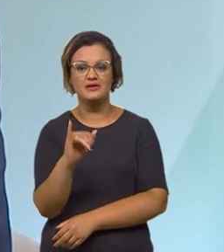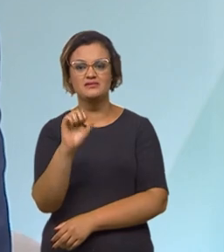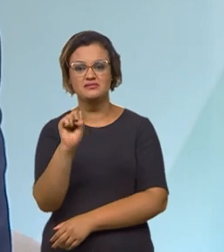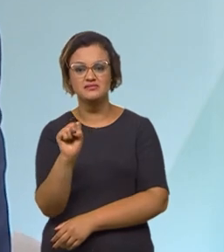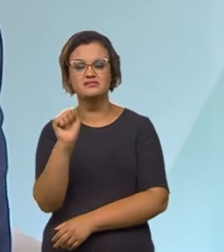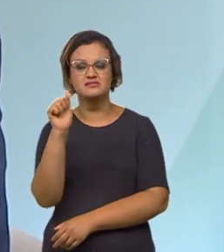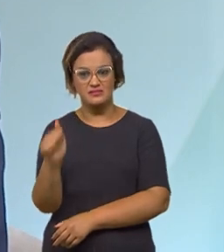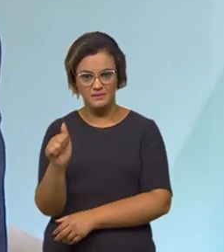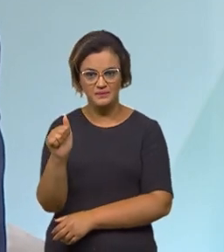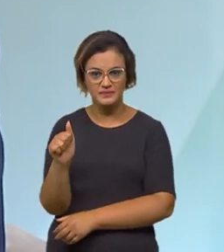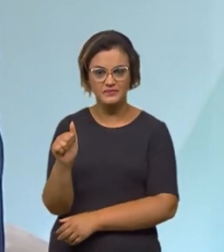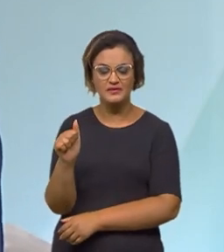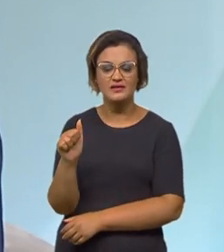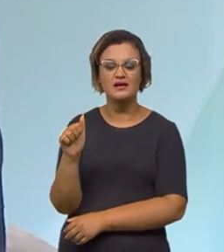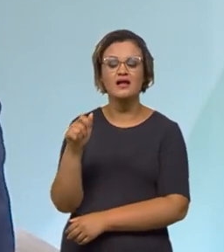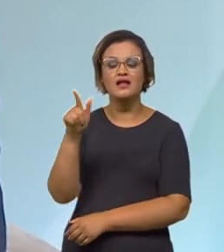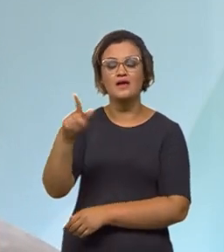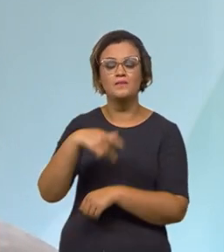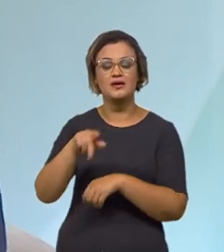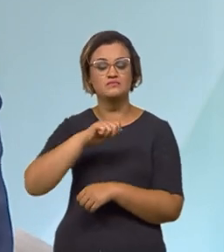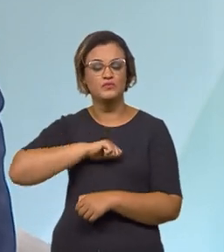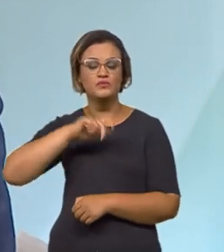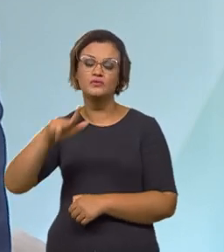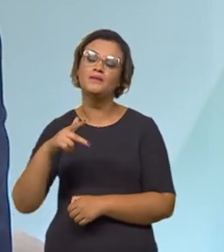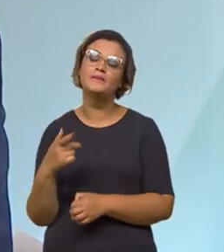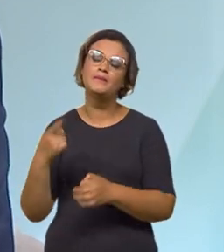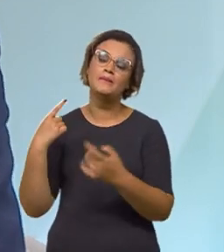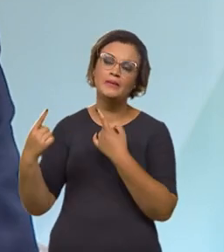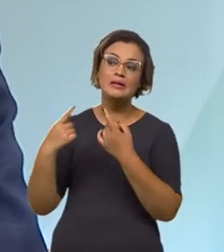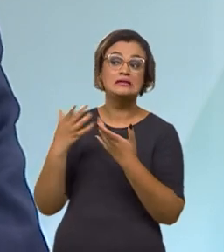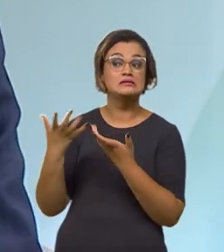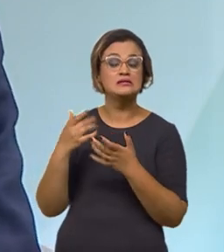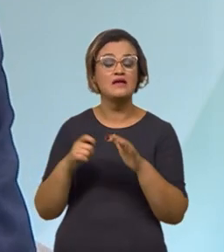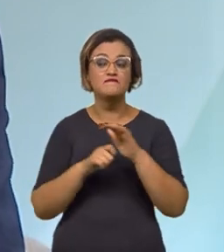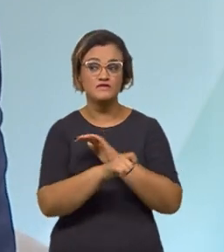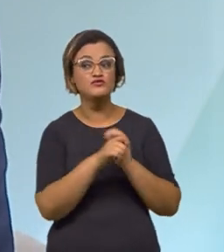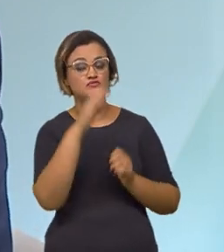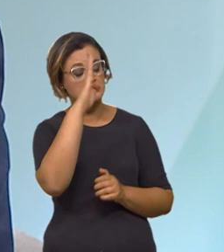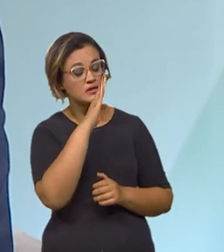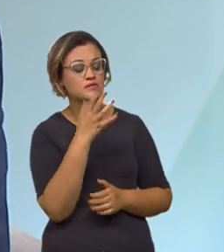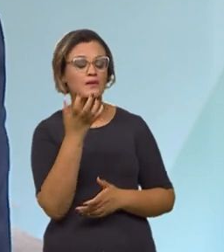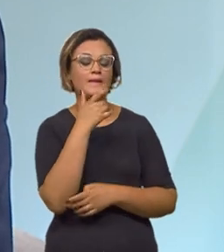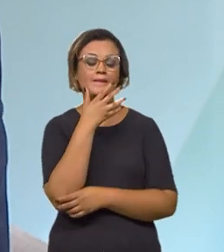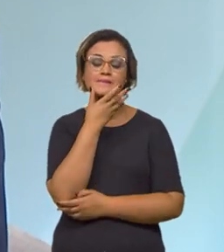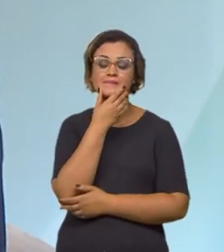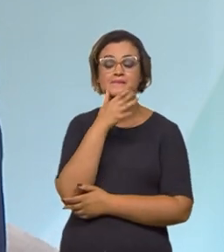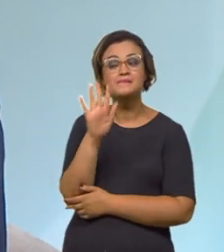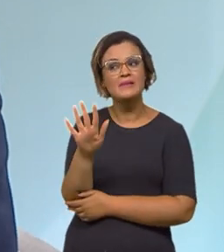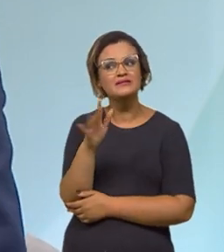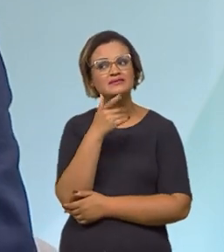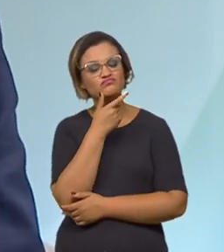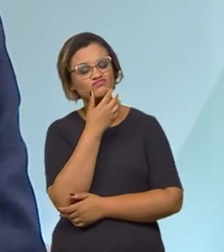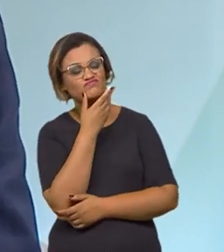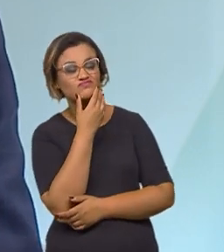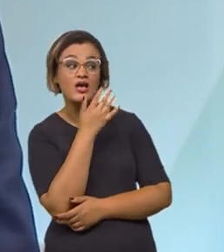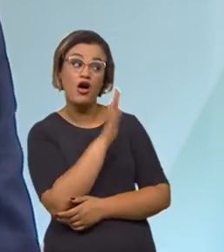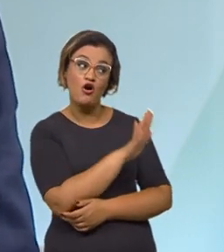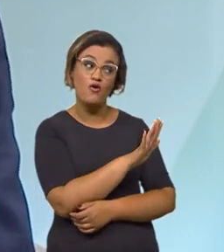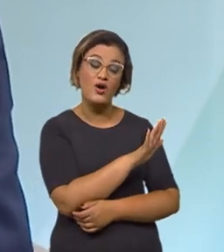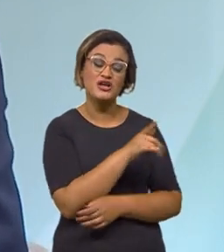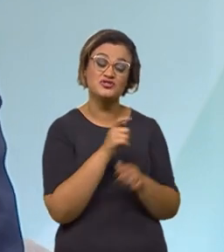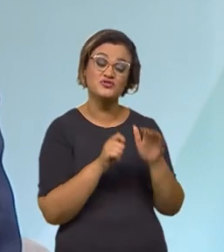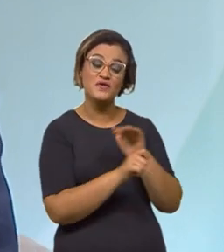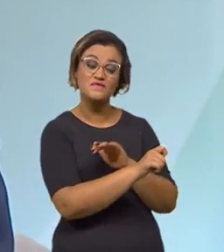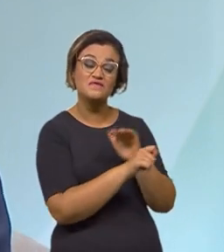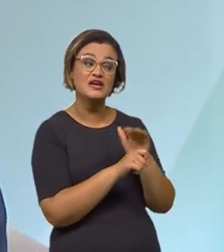rodoviárias em Portugal. Eles querem operar no Brasil, estão com um apetite enorme de entrar no Brasil, mas, infelizmente, o eles falaram? A gente só